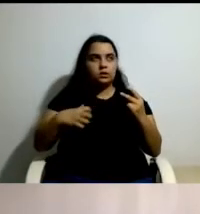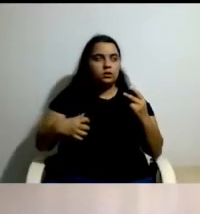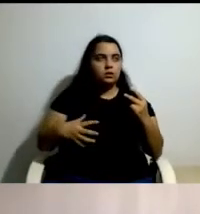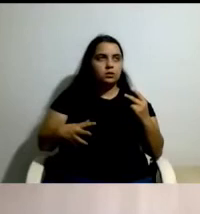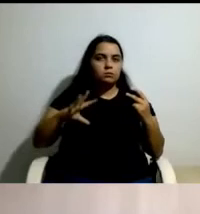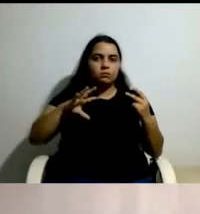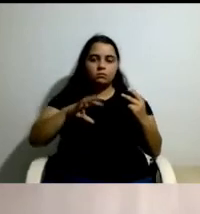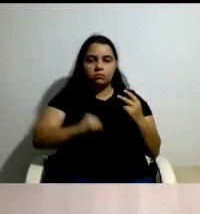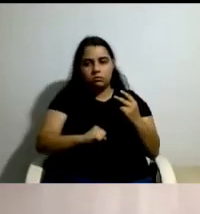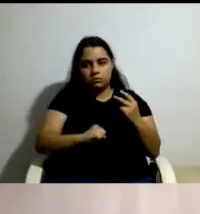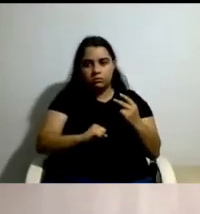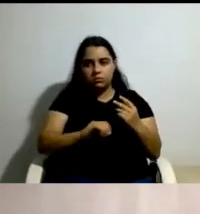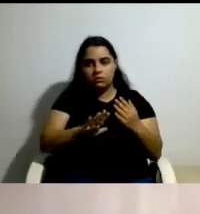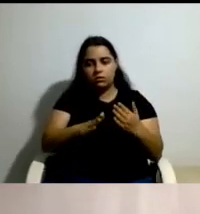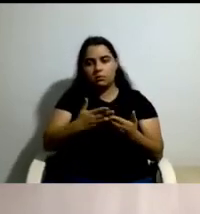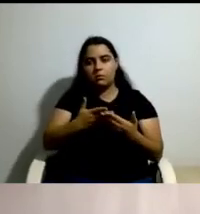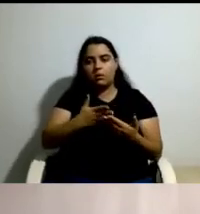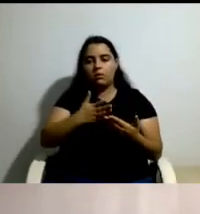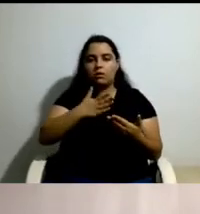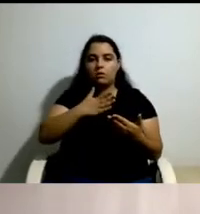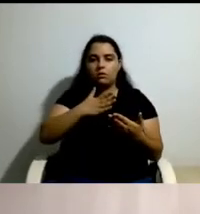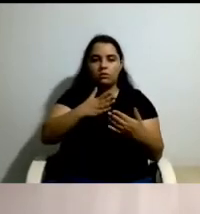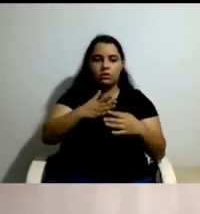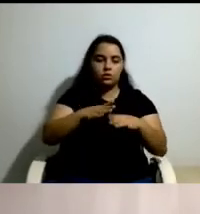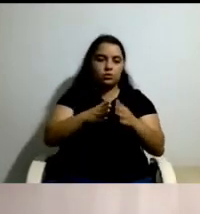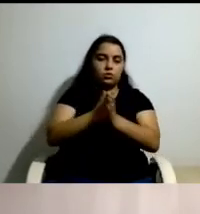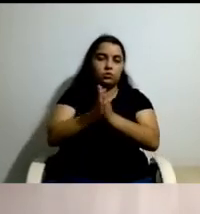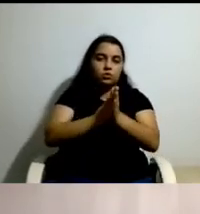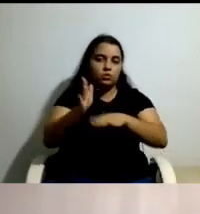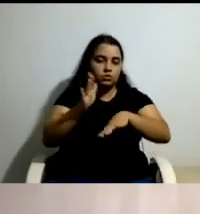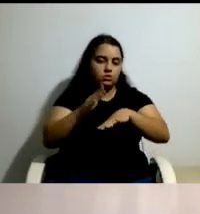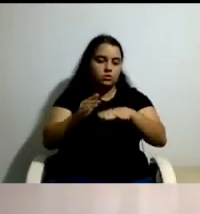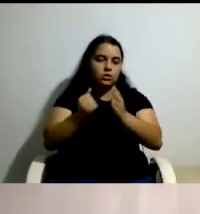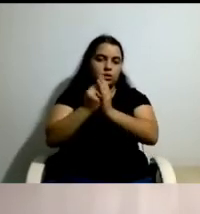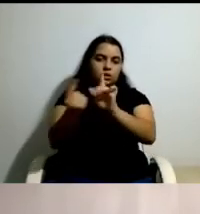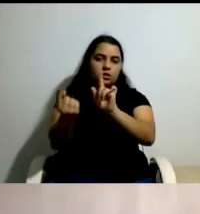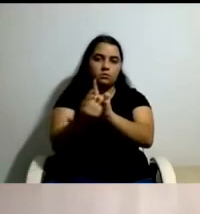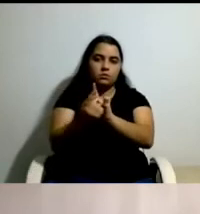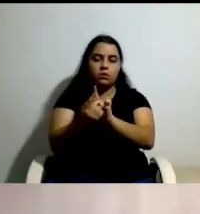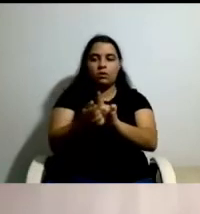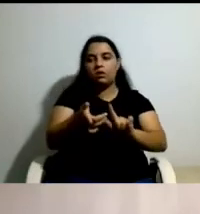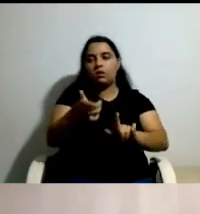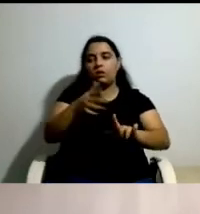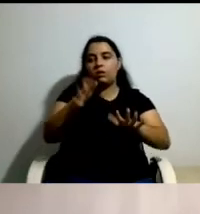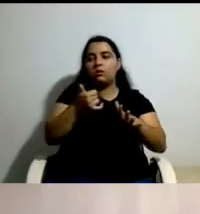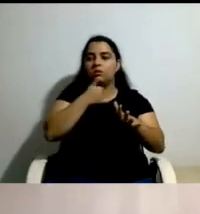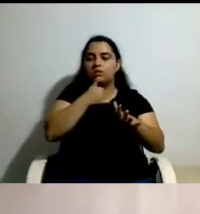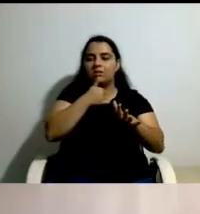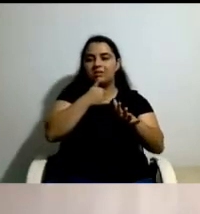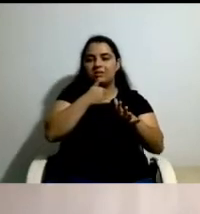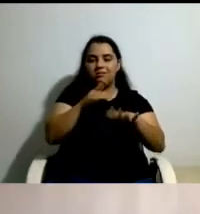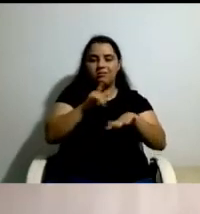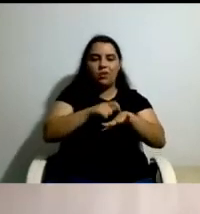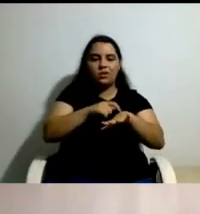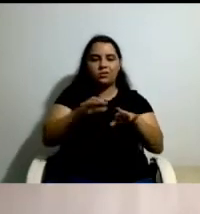impactou no padrão de uso das horas de assistência pessoal, que já falámos, expondo também o CDI alguma incerteza quanto às condições